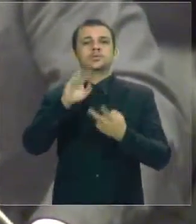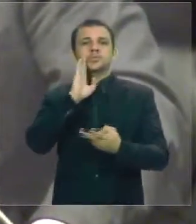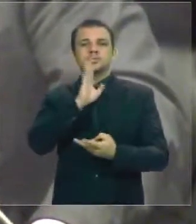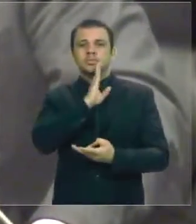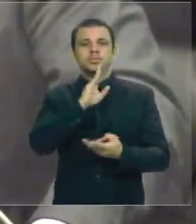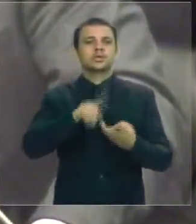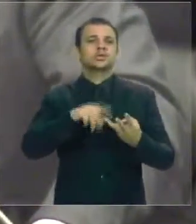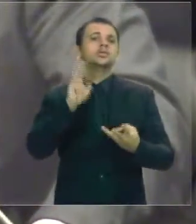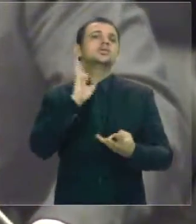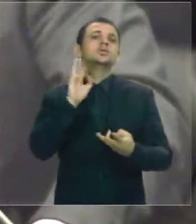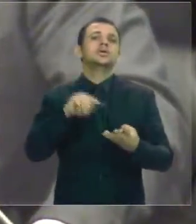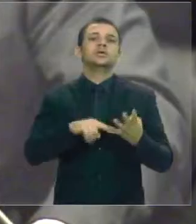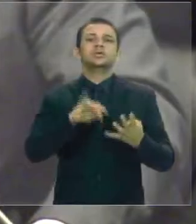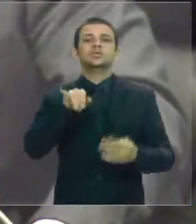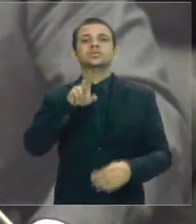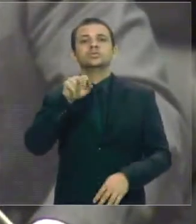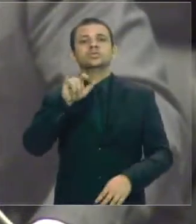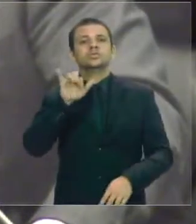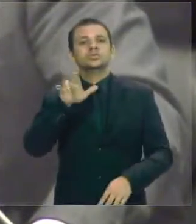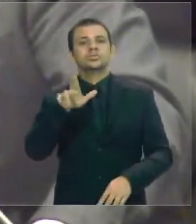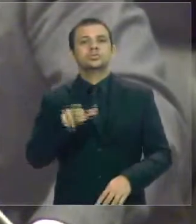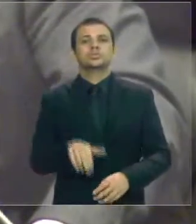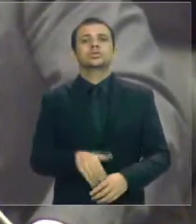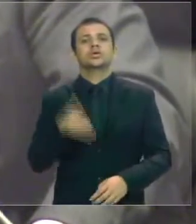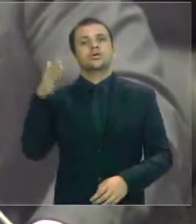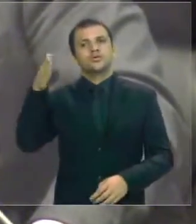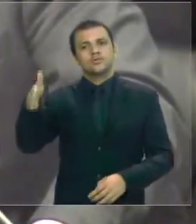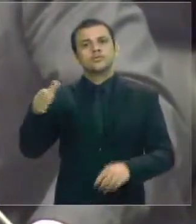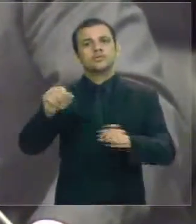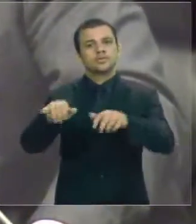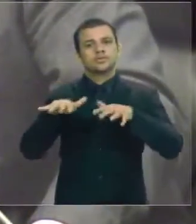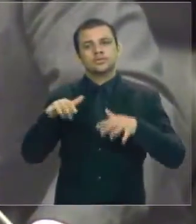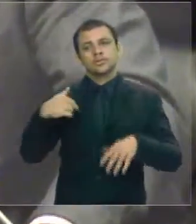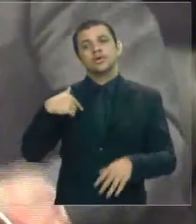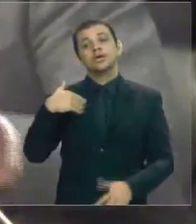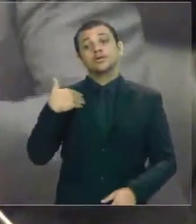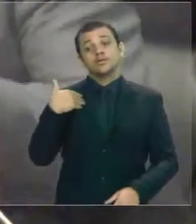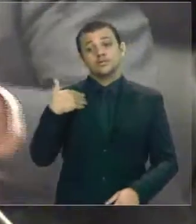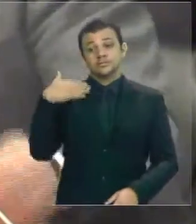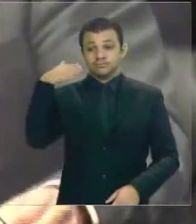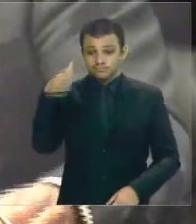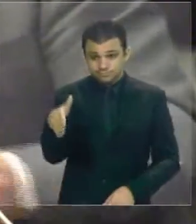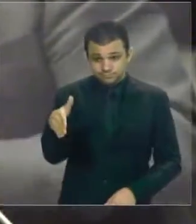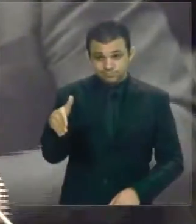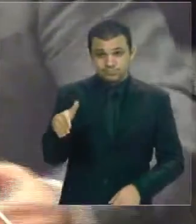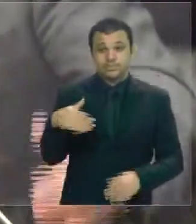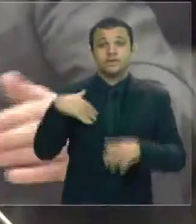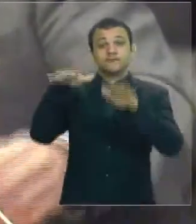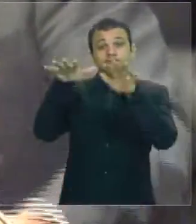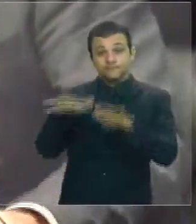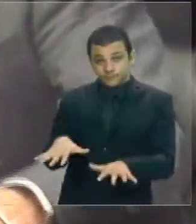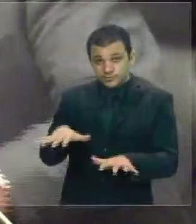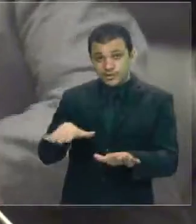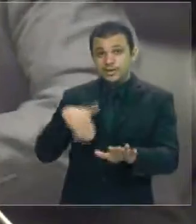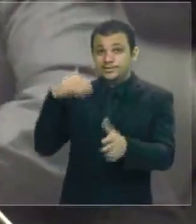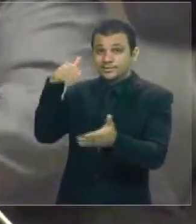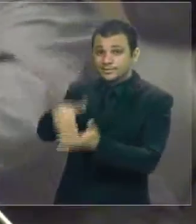que participaram. Eu fiz uma visita. A vossa excelência também participou. Infelizmente, eu não pude permanecer